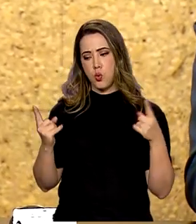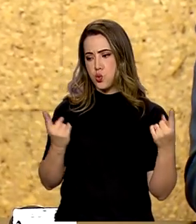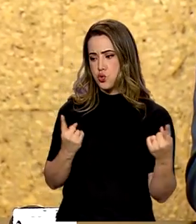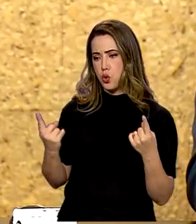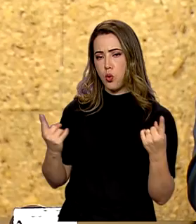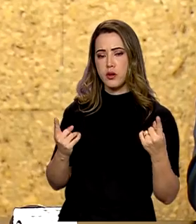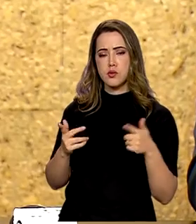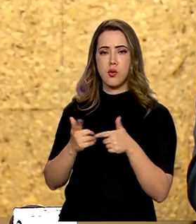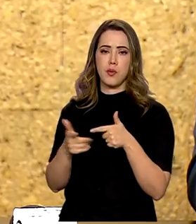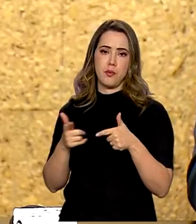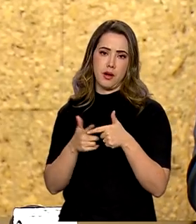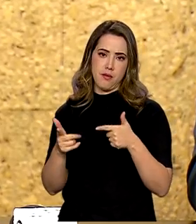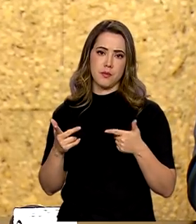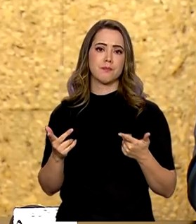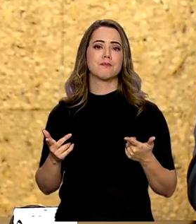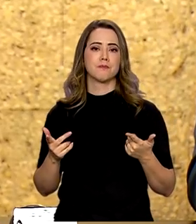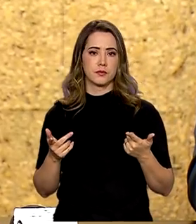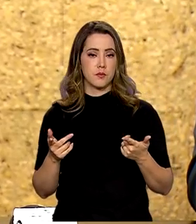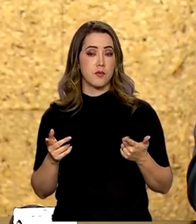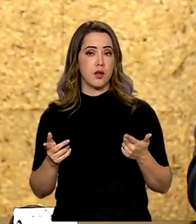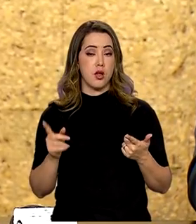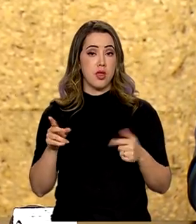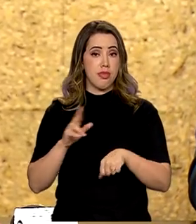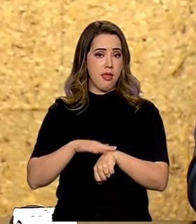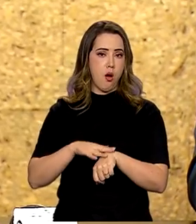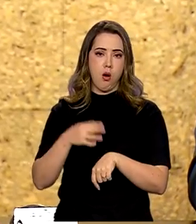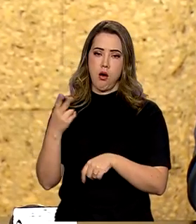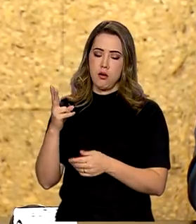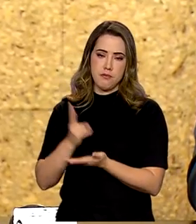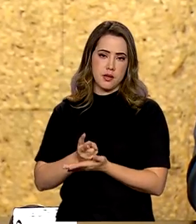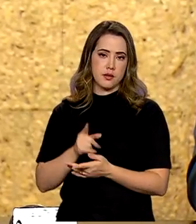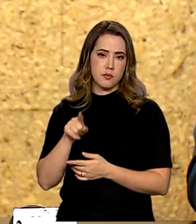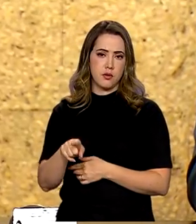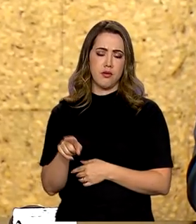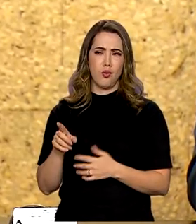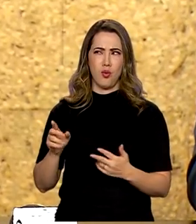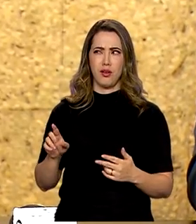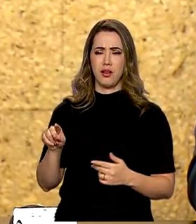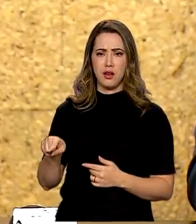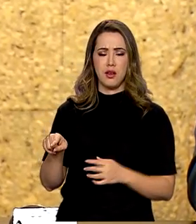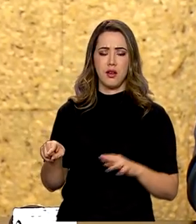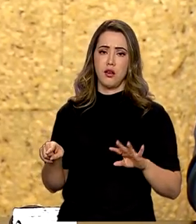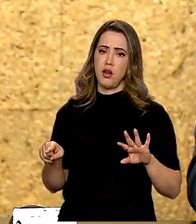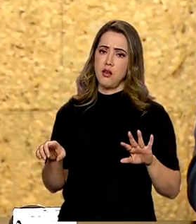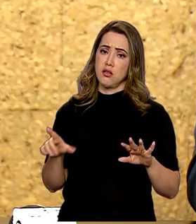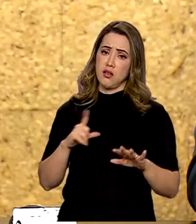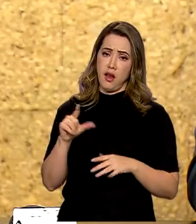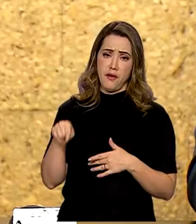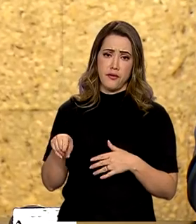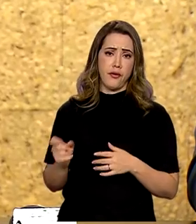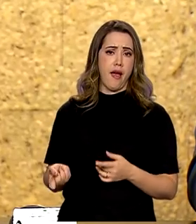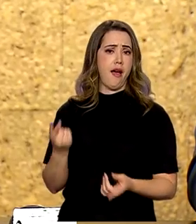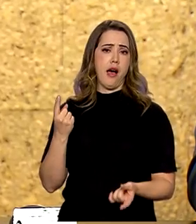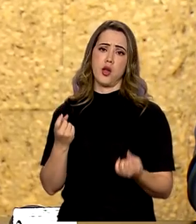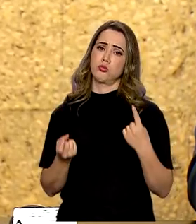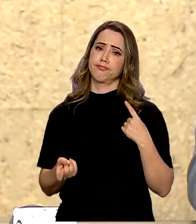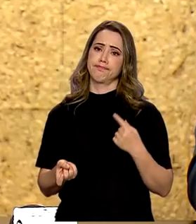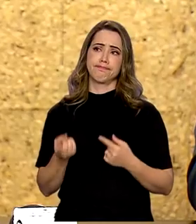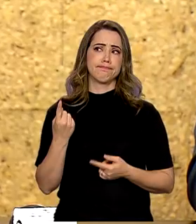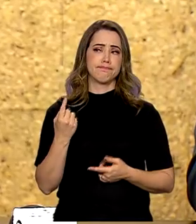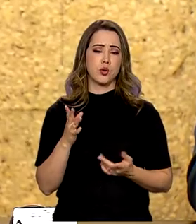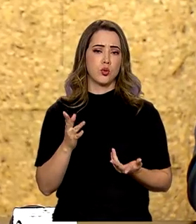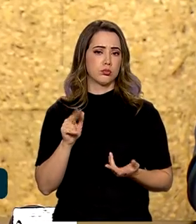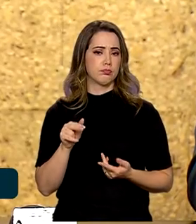capacidade. Ou seja, é extremamente raro que aconteça o que aconteceu no episódio de hoje.